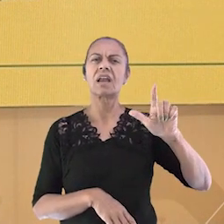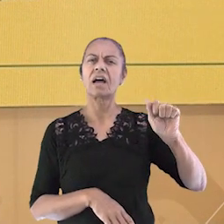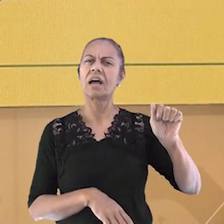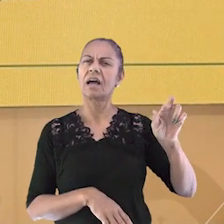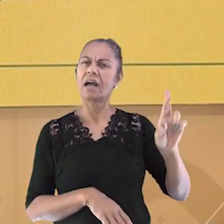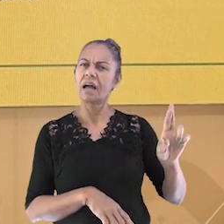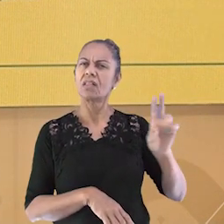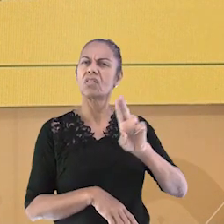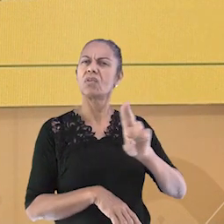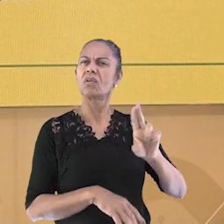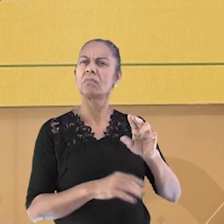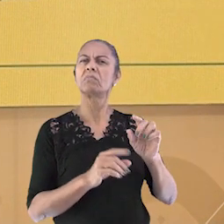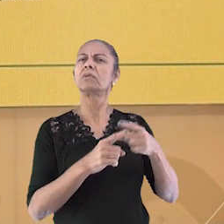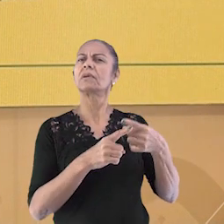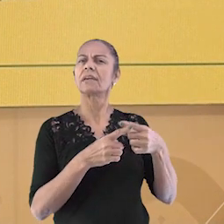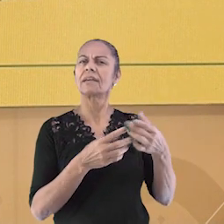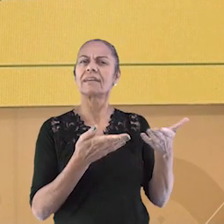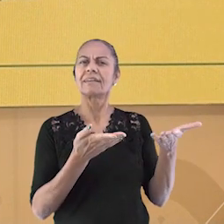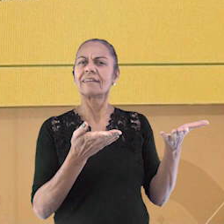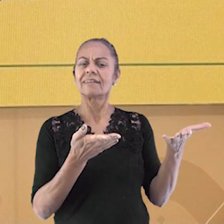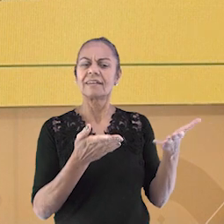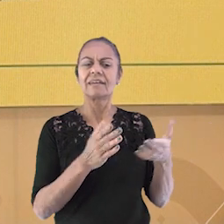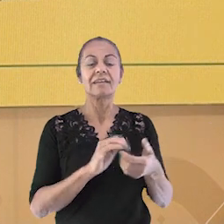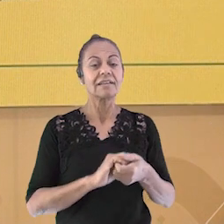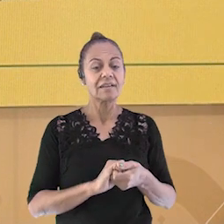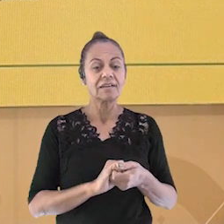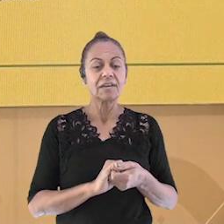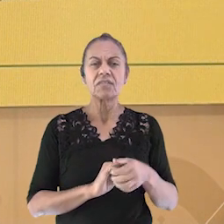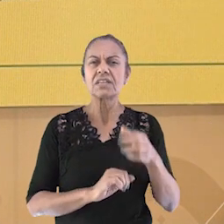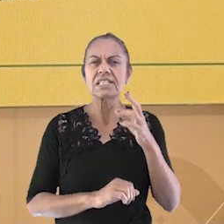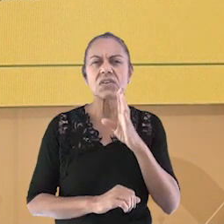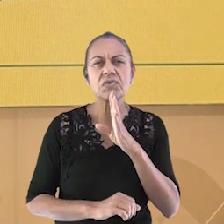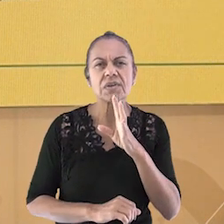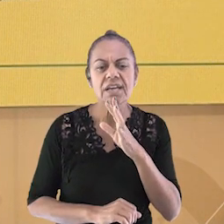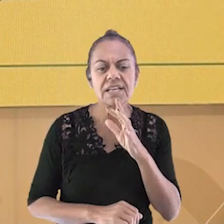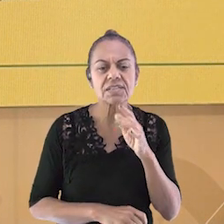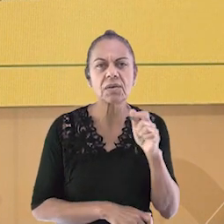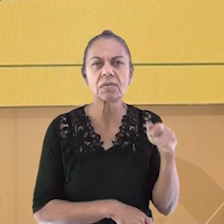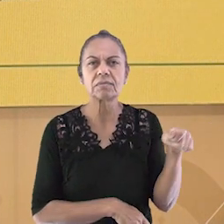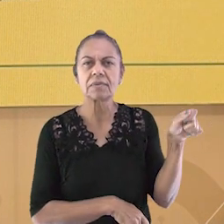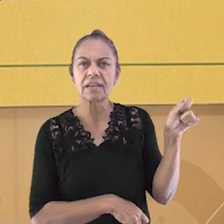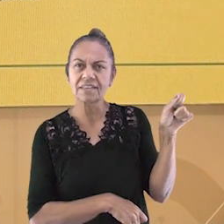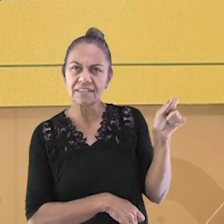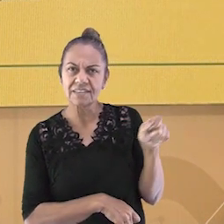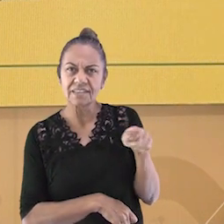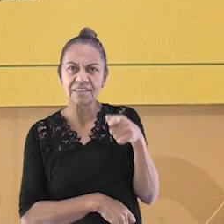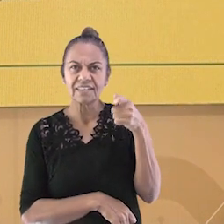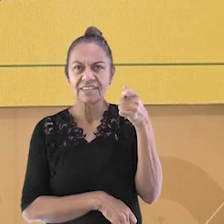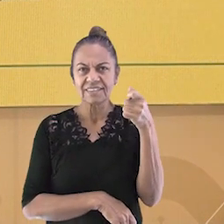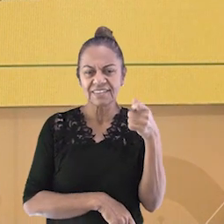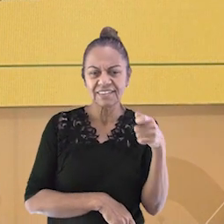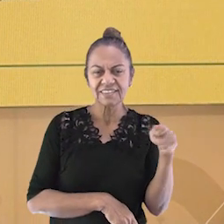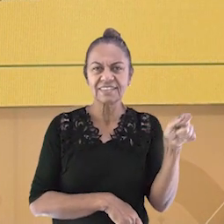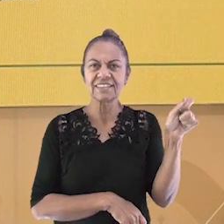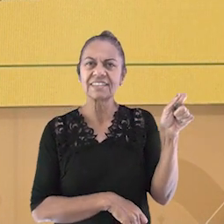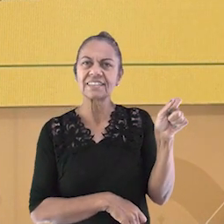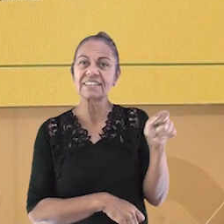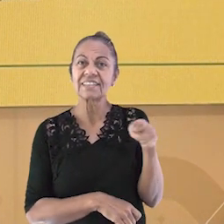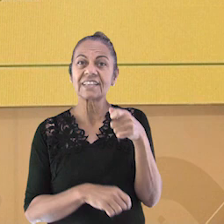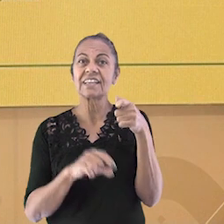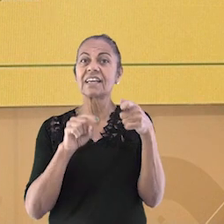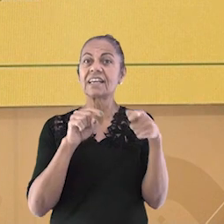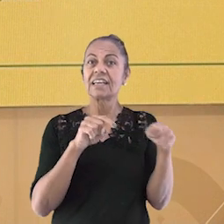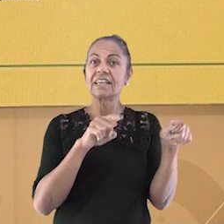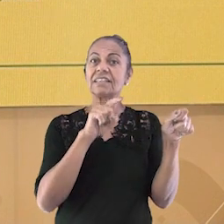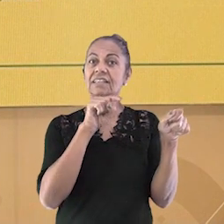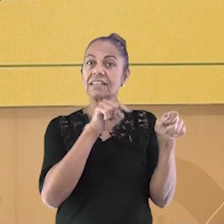será que essa mobilidade recebeu o nome de pendular? Bom, vocês já viram um pêndulo? Ele é um objeto que